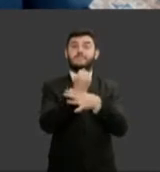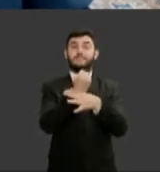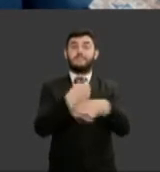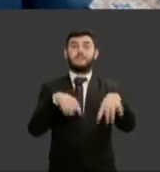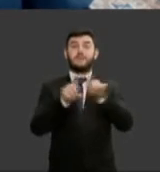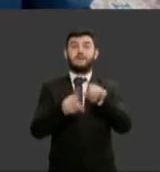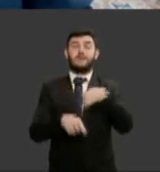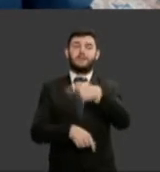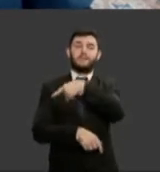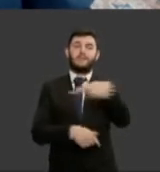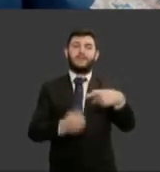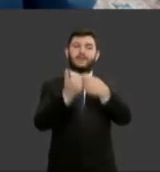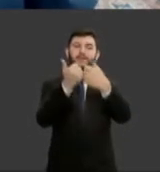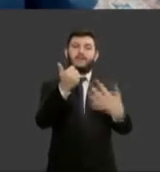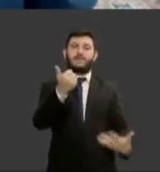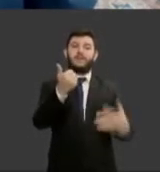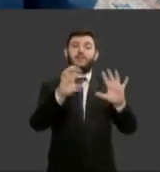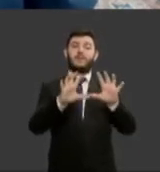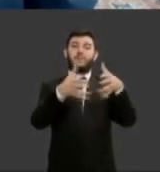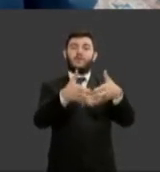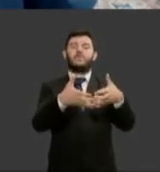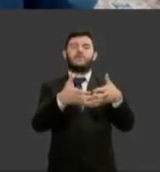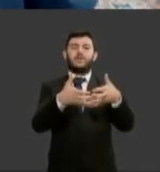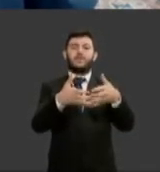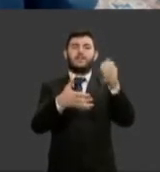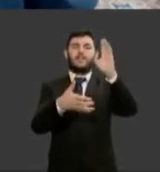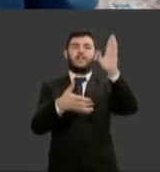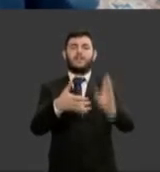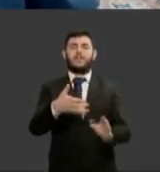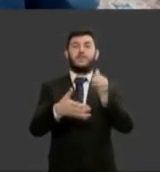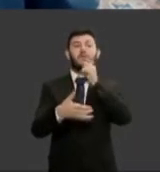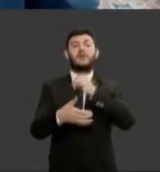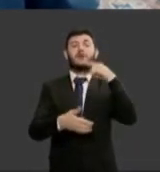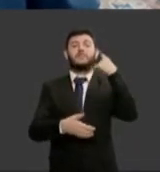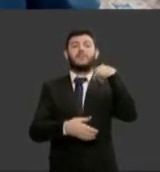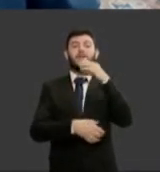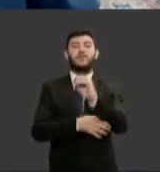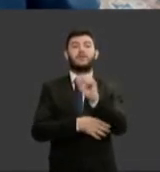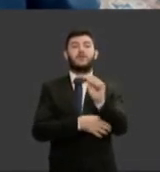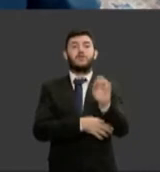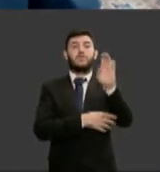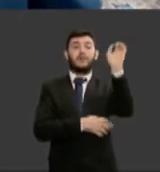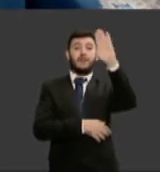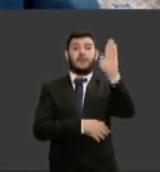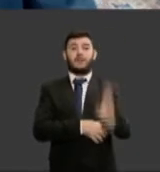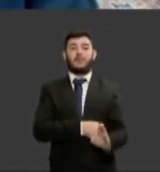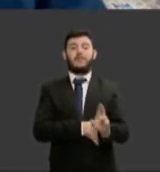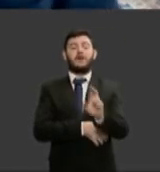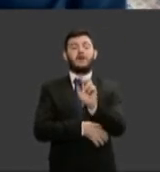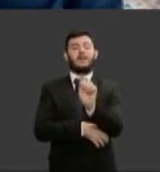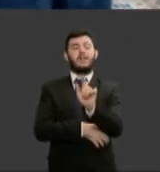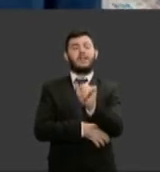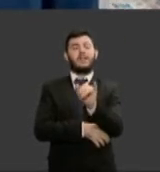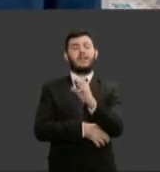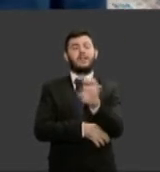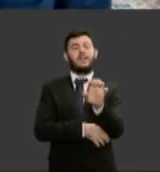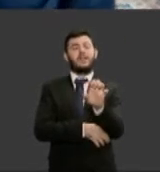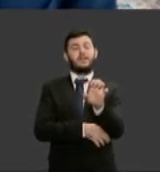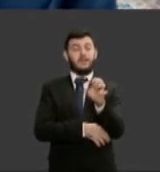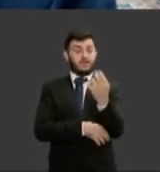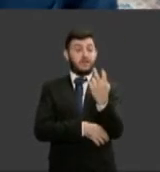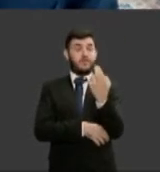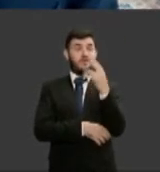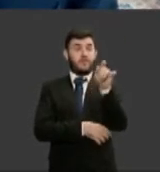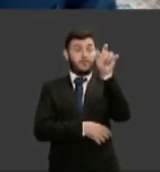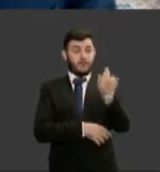da Comissão Nacional da Mulher Advogada da OAB Nacional, Alice Biakine. Em seu nome, eu quero saudar